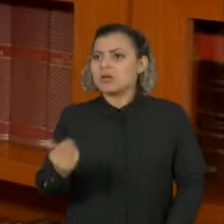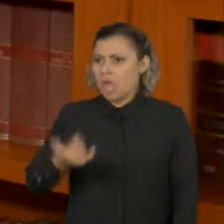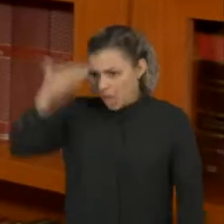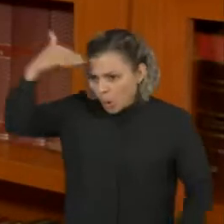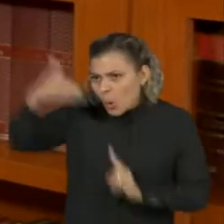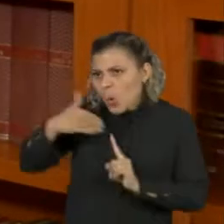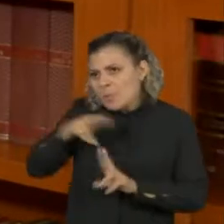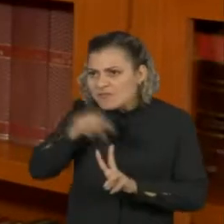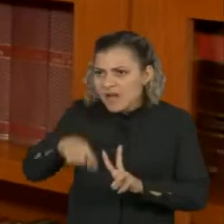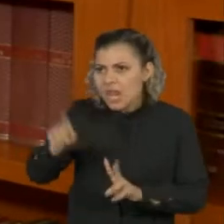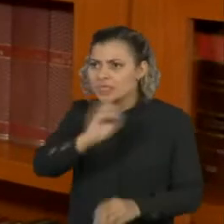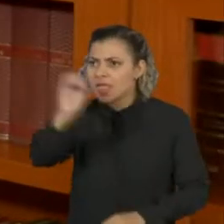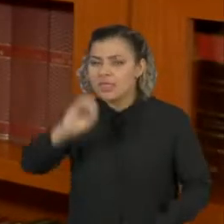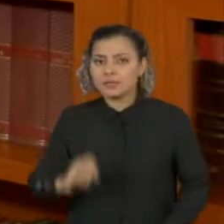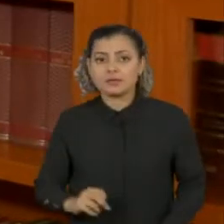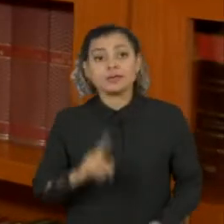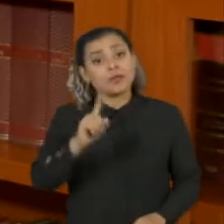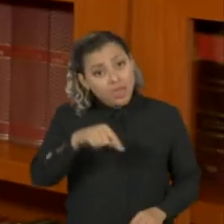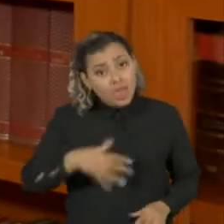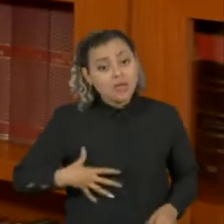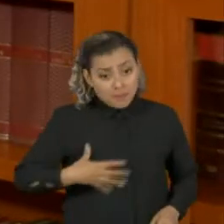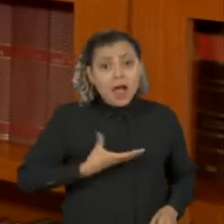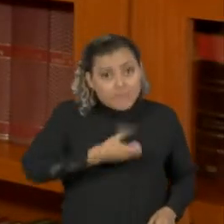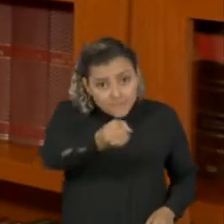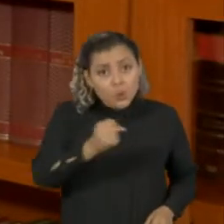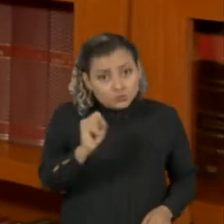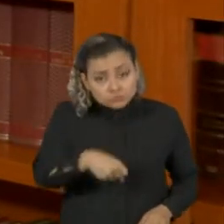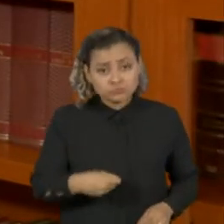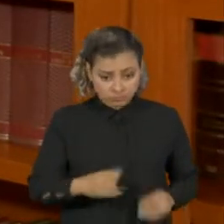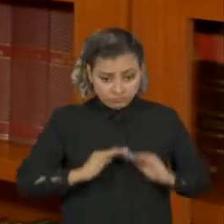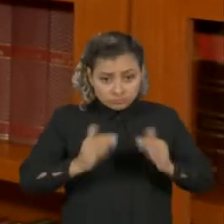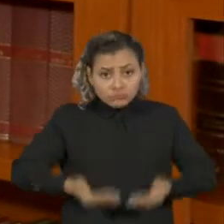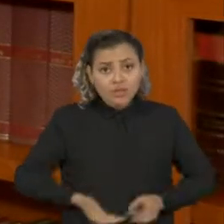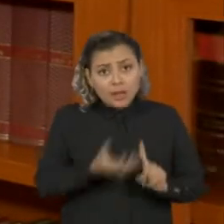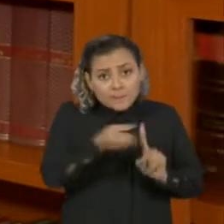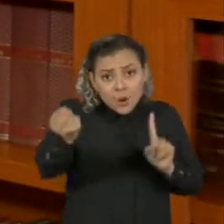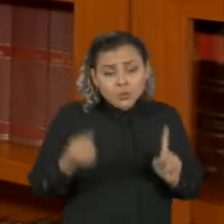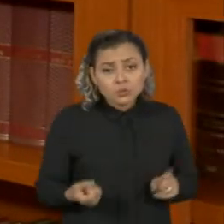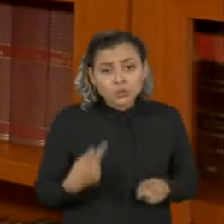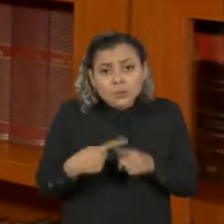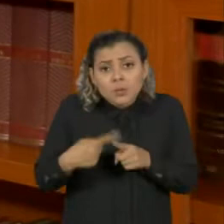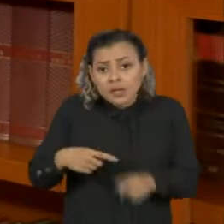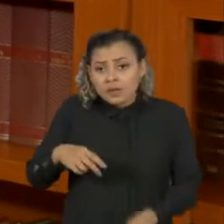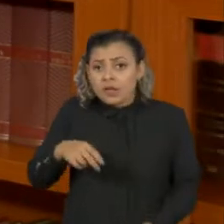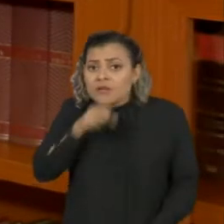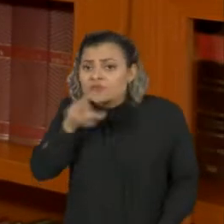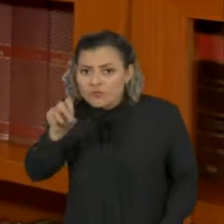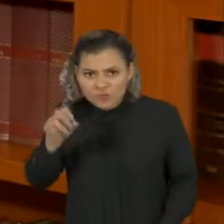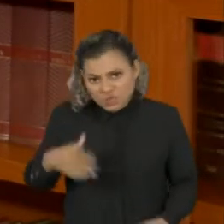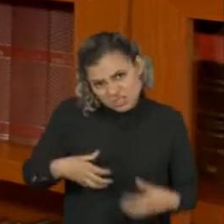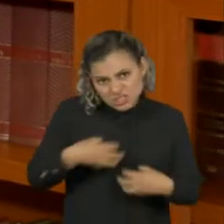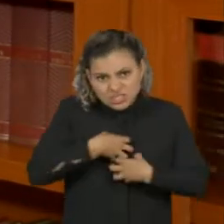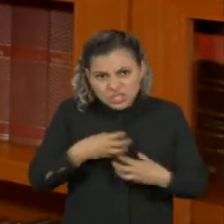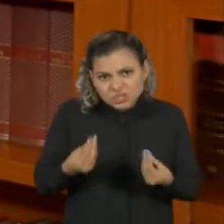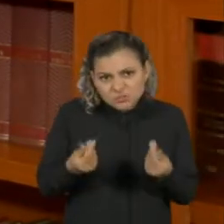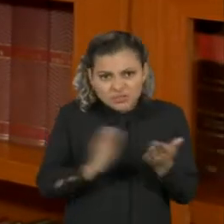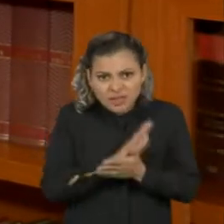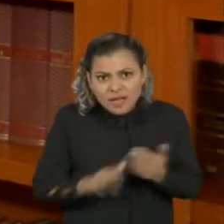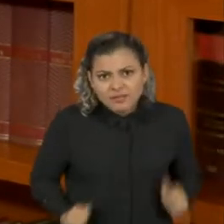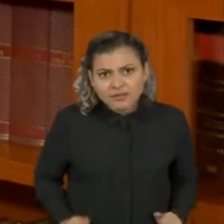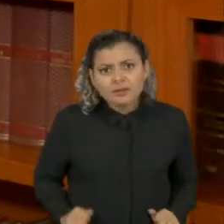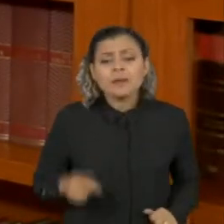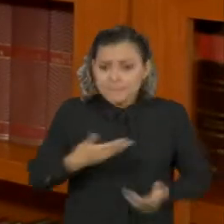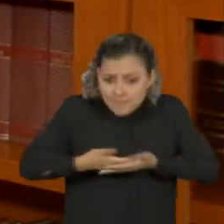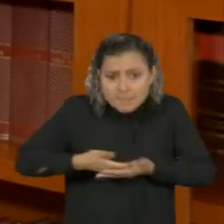indenizar o aborto de Lorenzo alegando que os avós não têm sentimentos, que não têm convívio